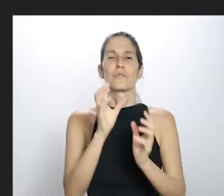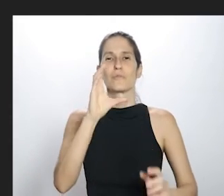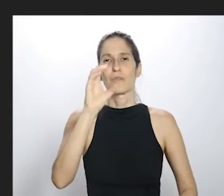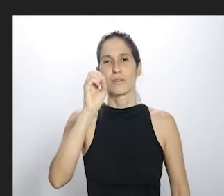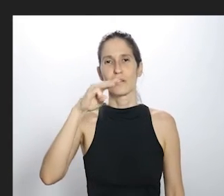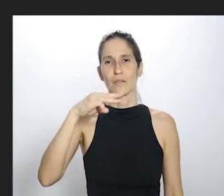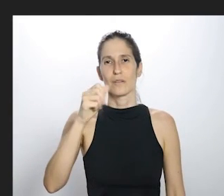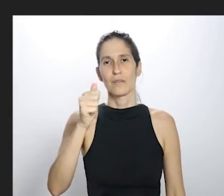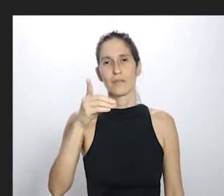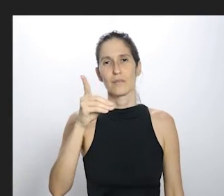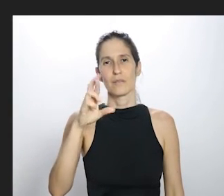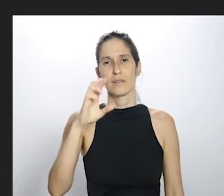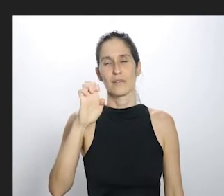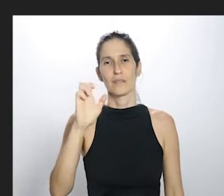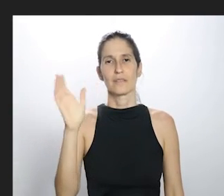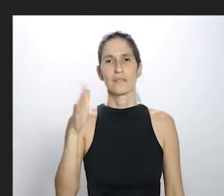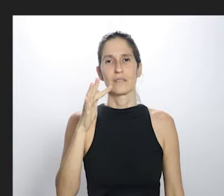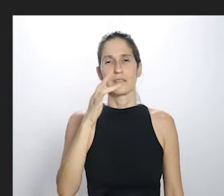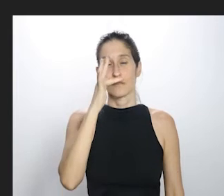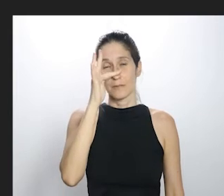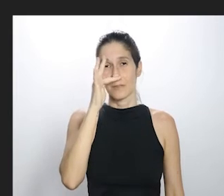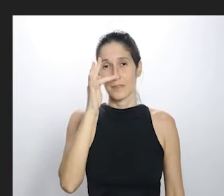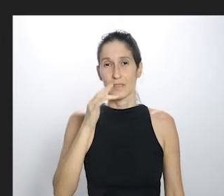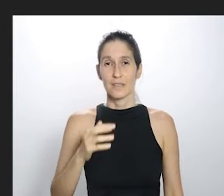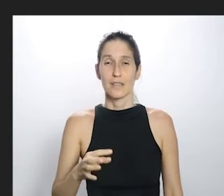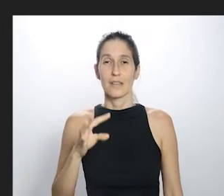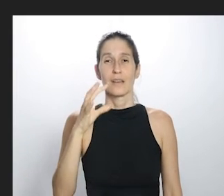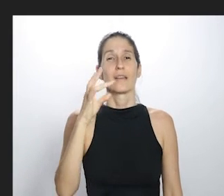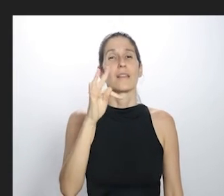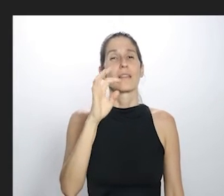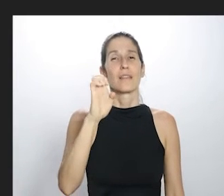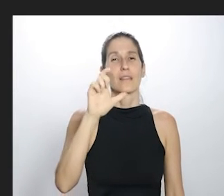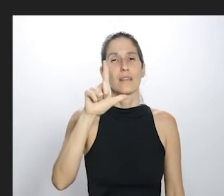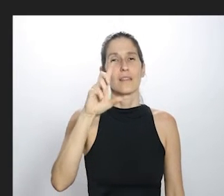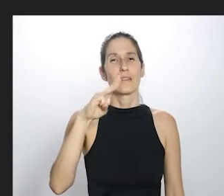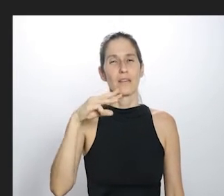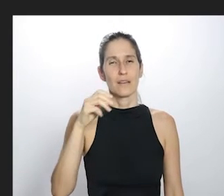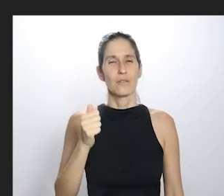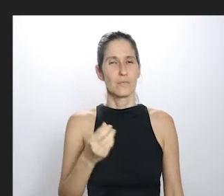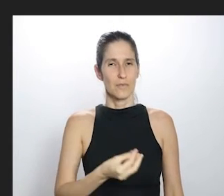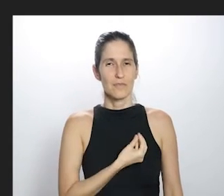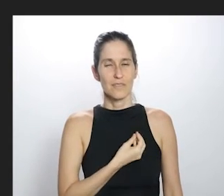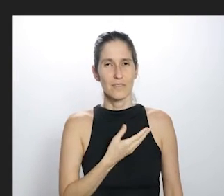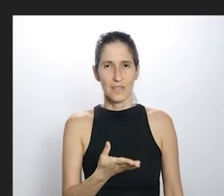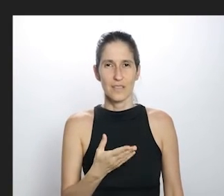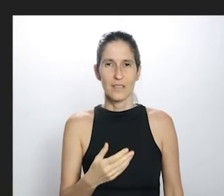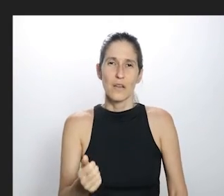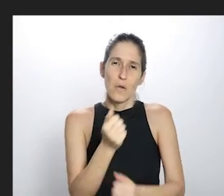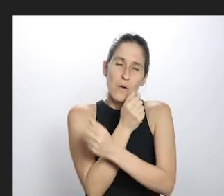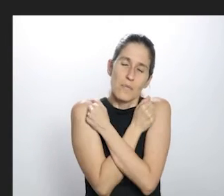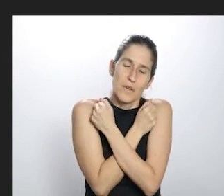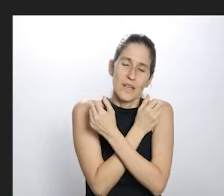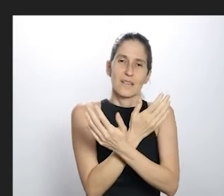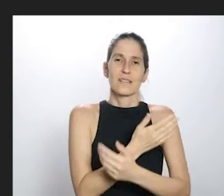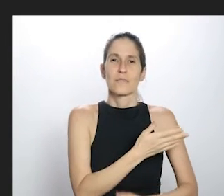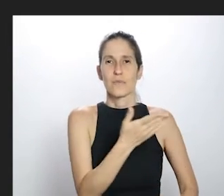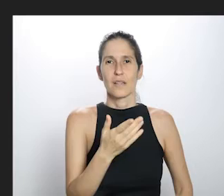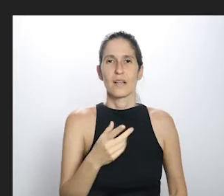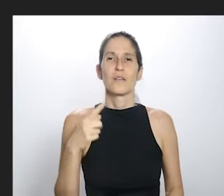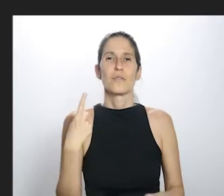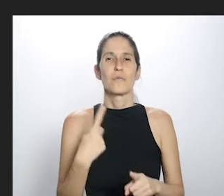florzinha, quero aproveitar que a Thelma está aí e mandar um grande abraço e dizer que a Thelma é a grande